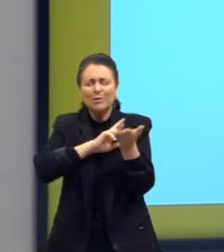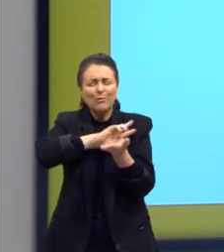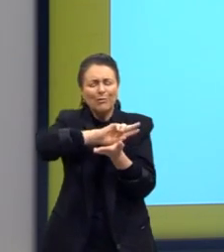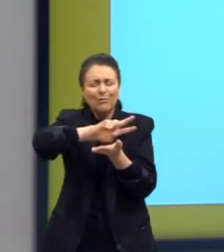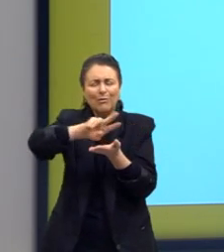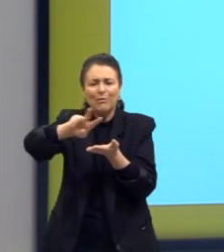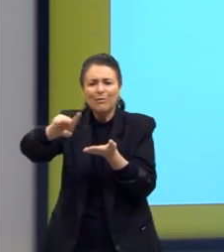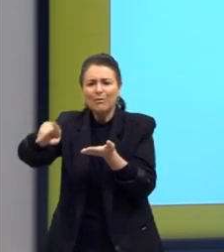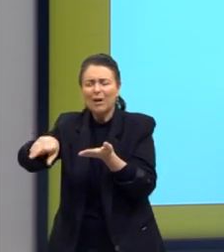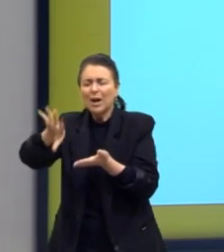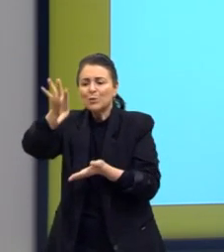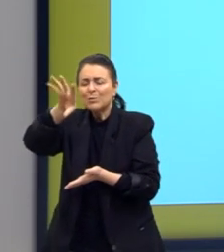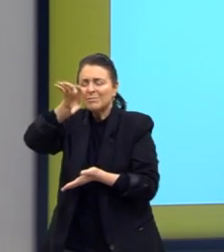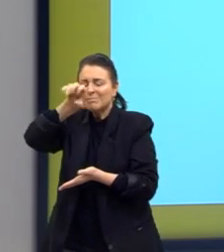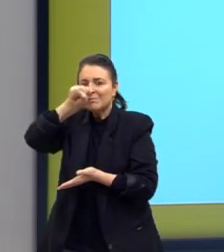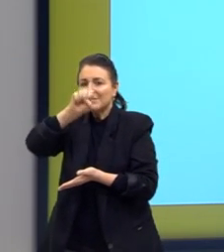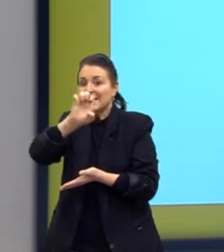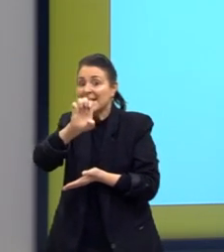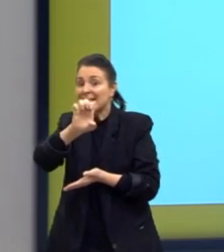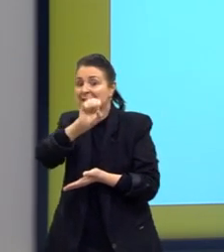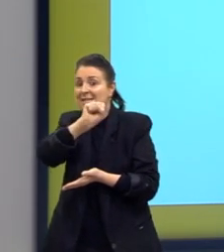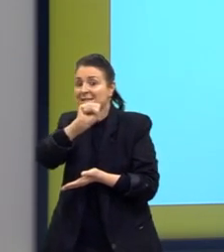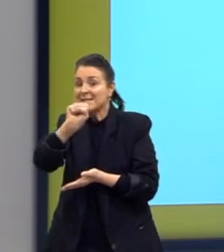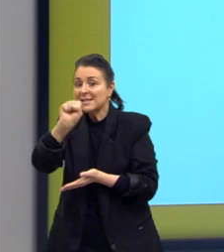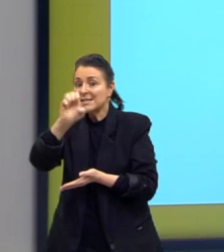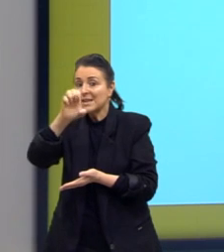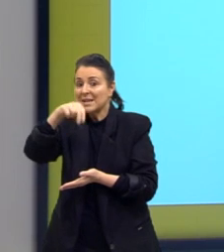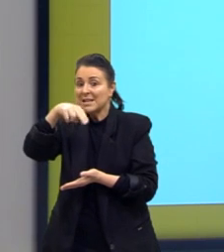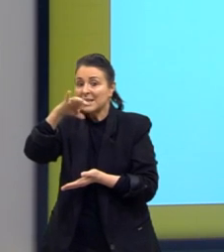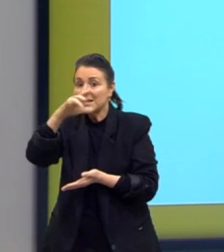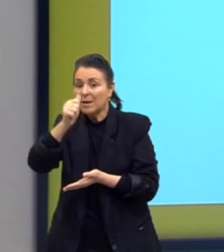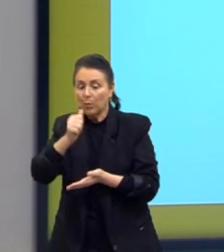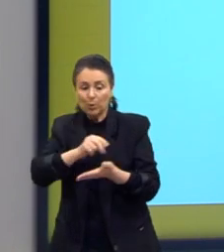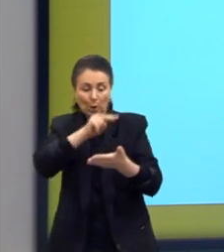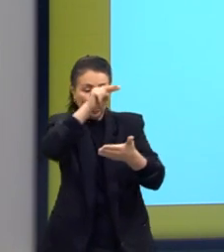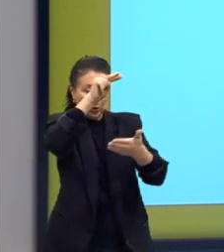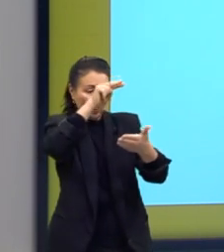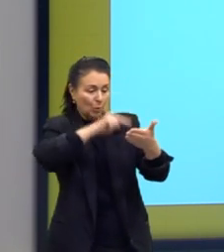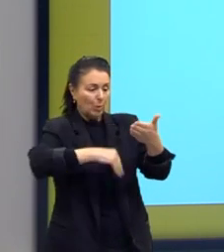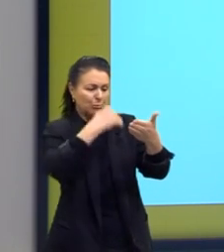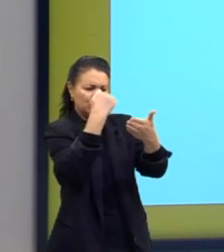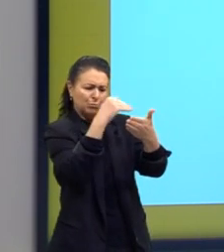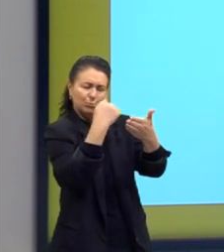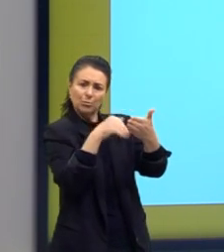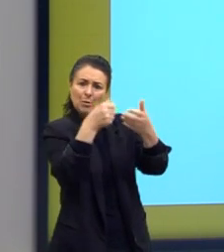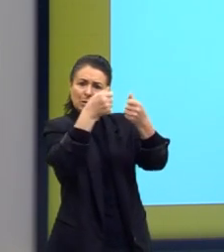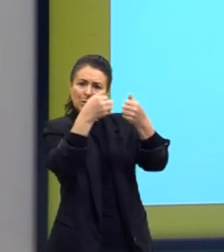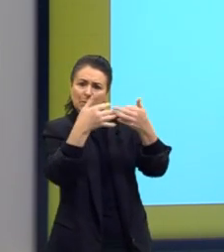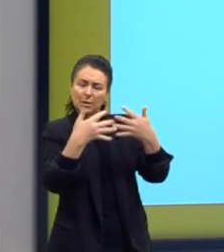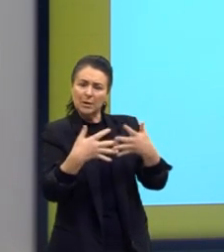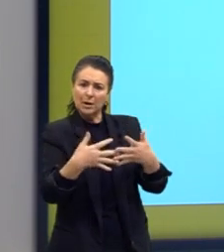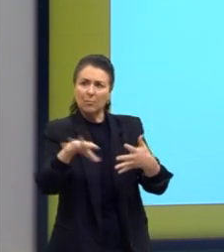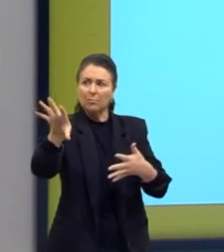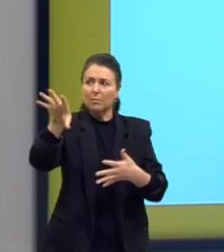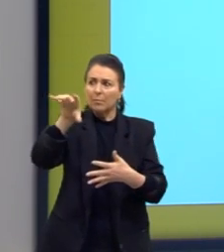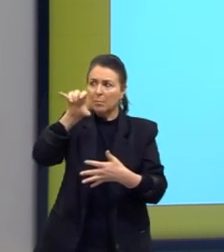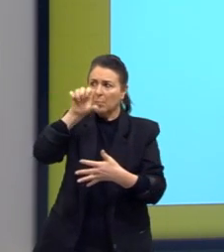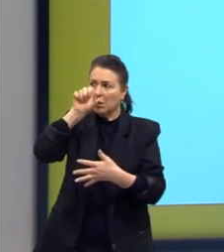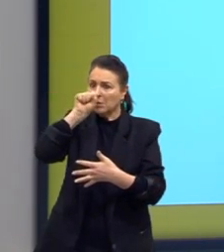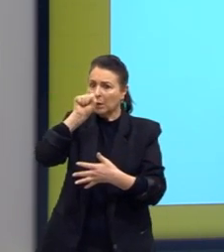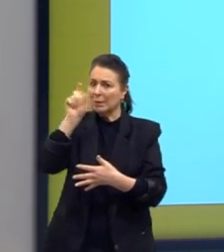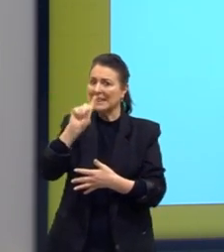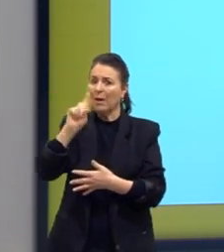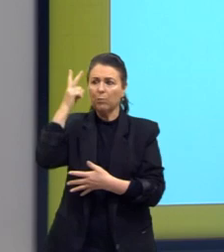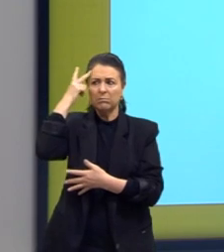muitas vezes a gente lê ali no rótulo, né? Quem tem o costume de olhar o rótulo tem aromatizado artificialmente. Como que seria esse artificialmente?